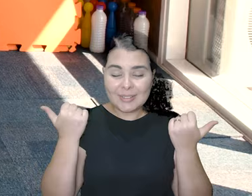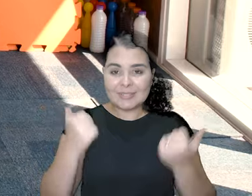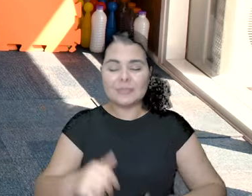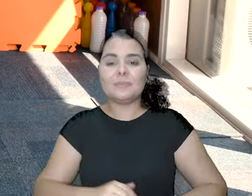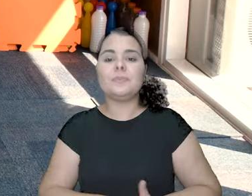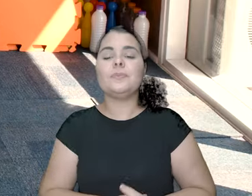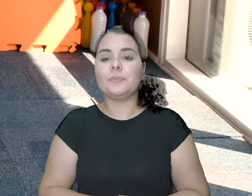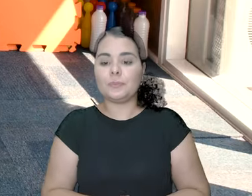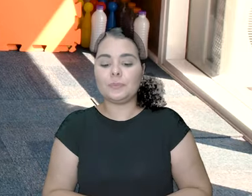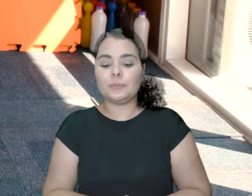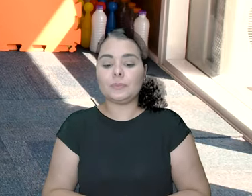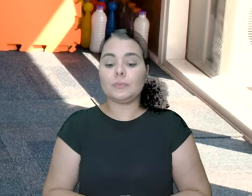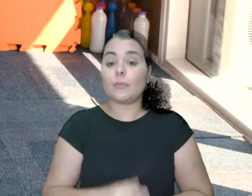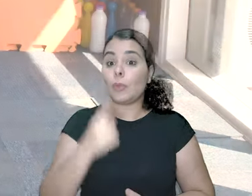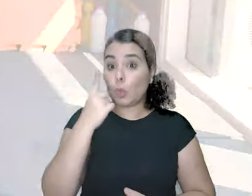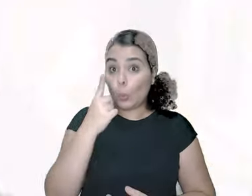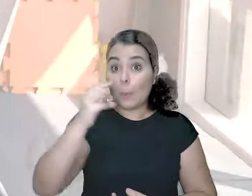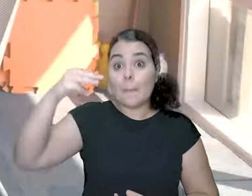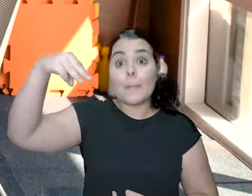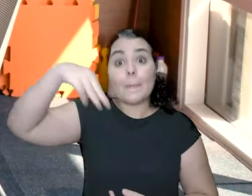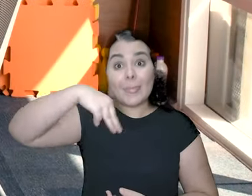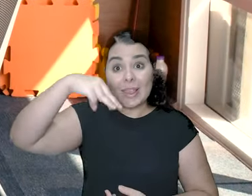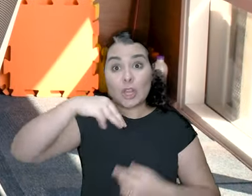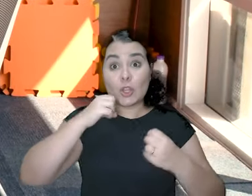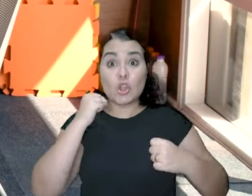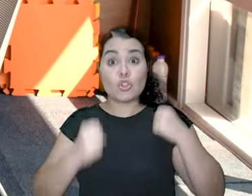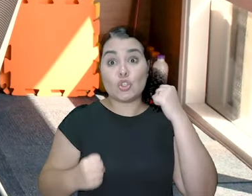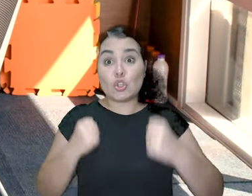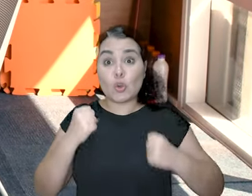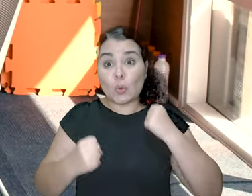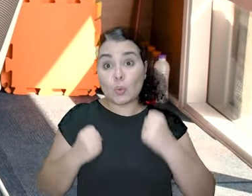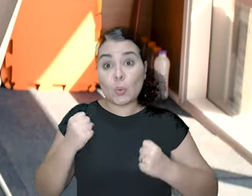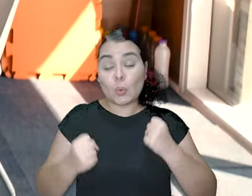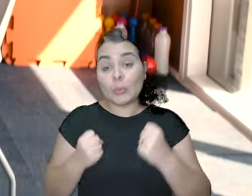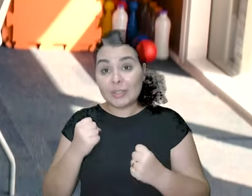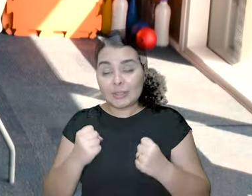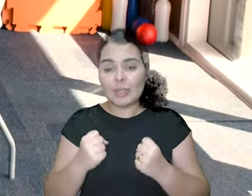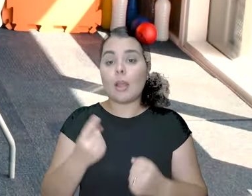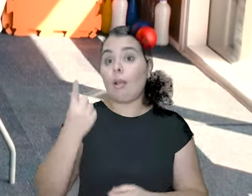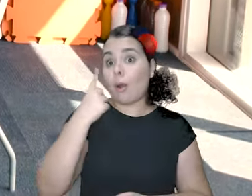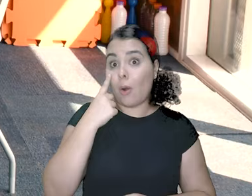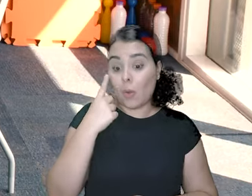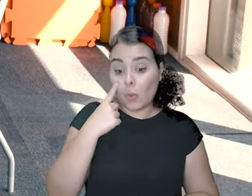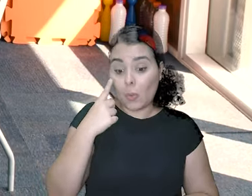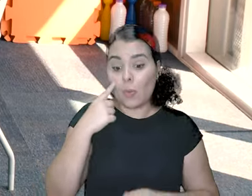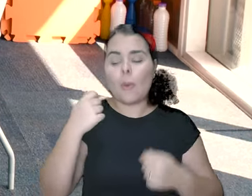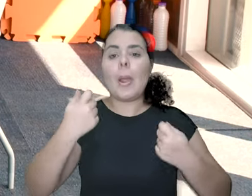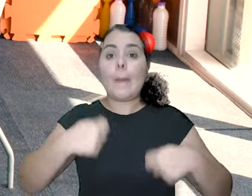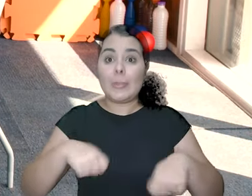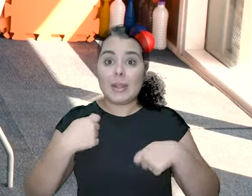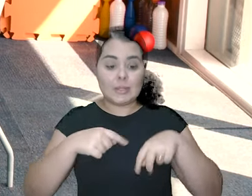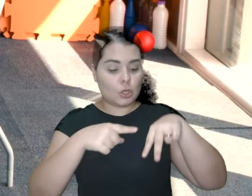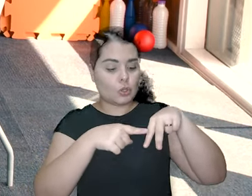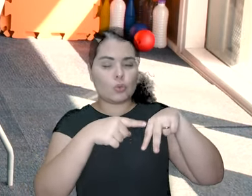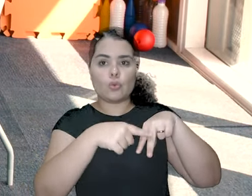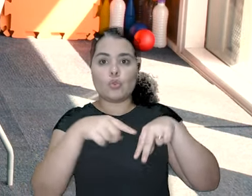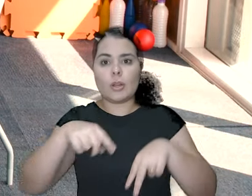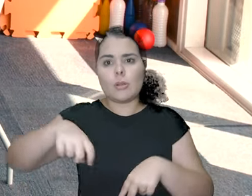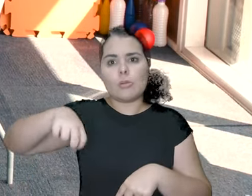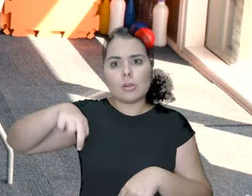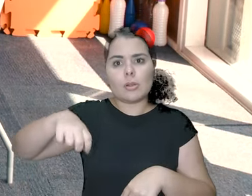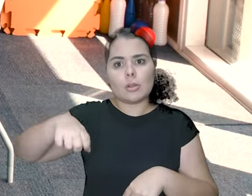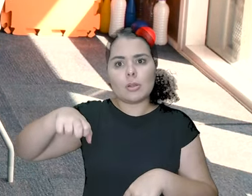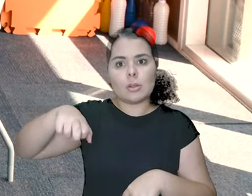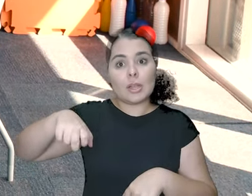Beleza? Bora, mulher! Um minuto de corrida estacionária. Preste atenção que você tem que